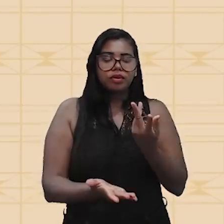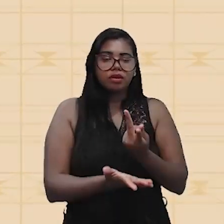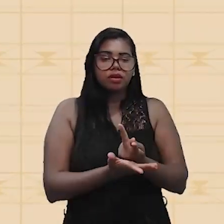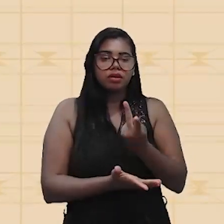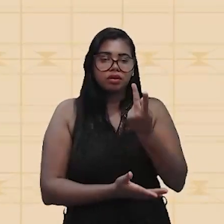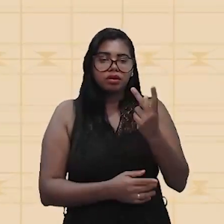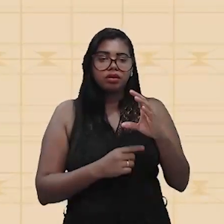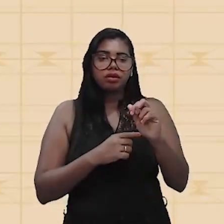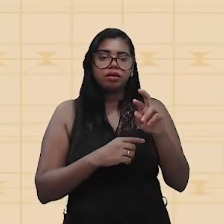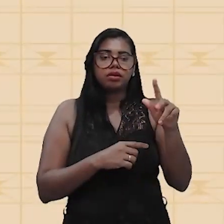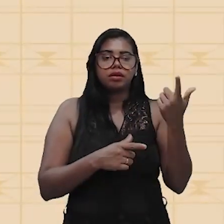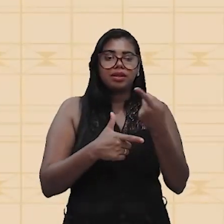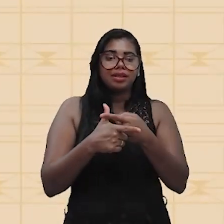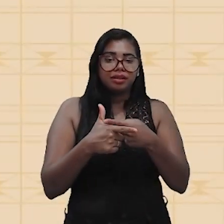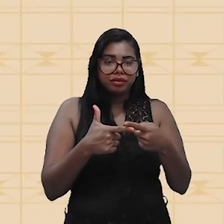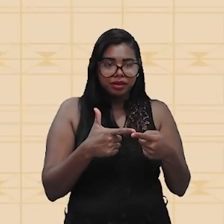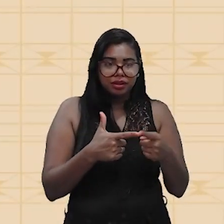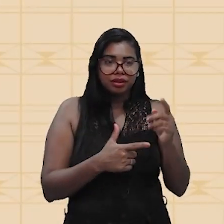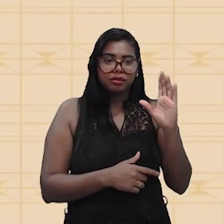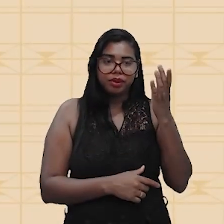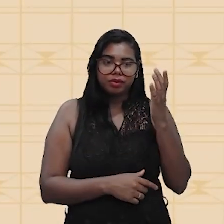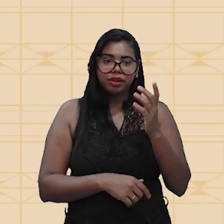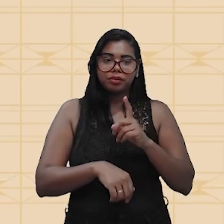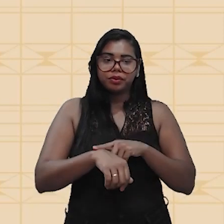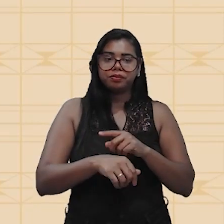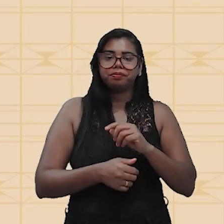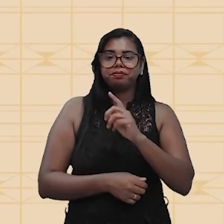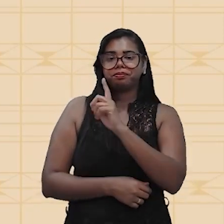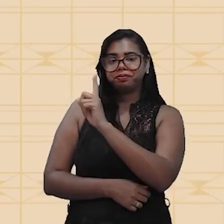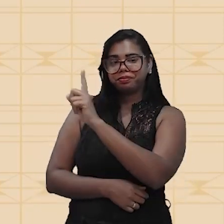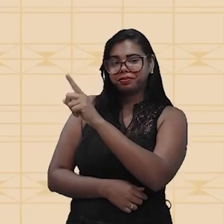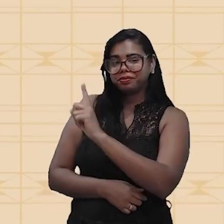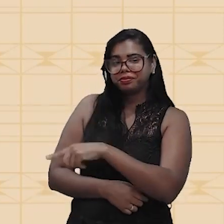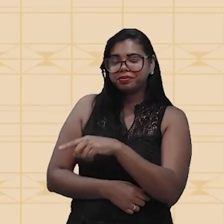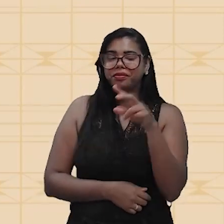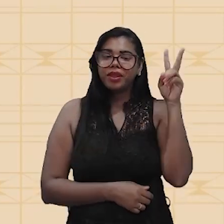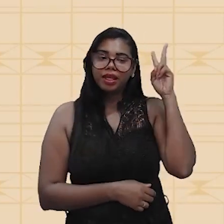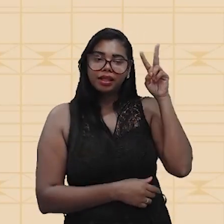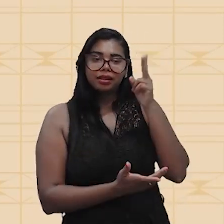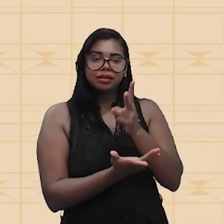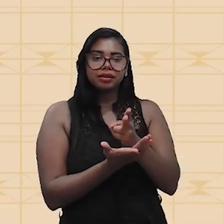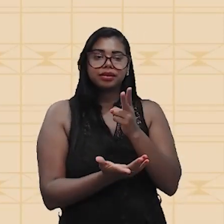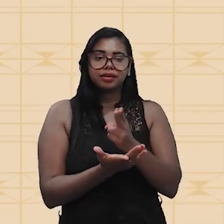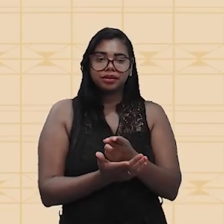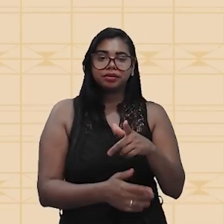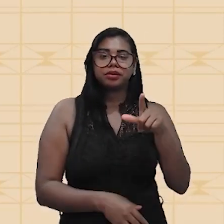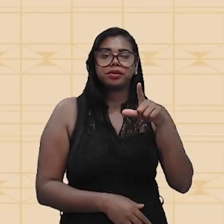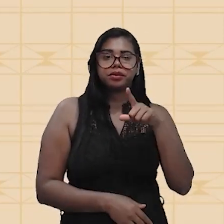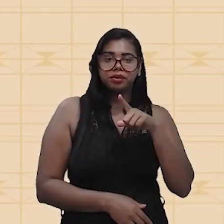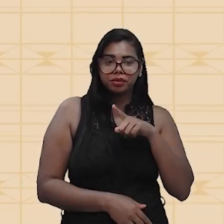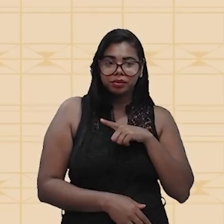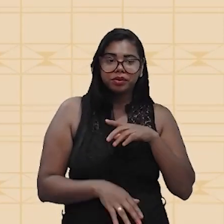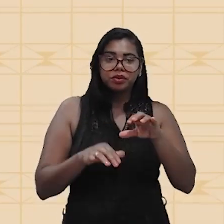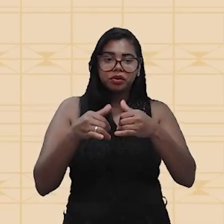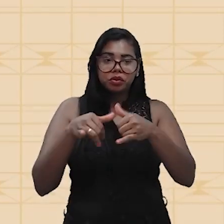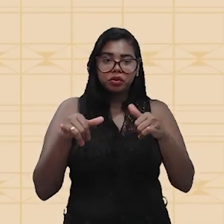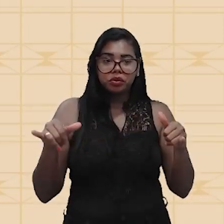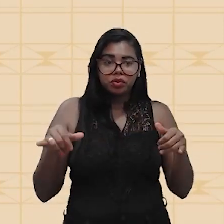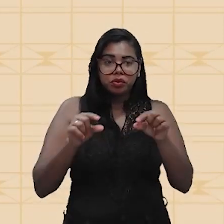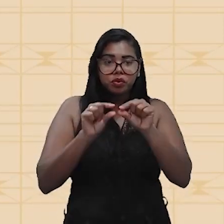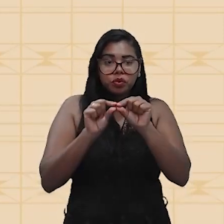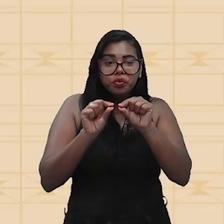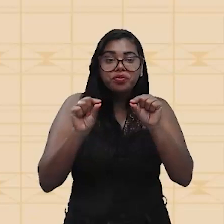dividida pelo tempo, belezinha? Então, lembrando sempre que para ter corrente elétrica, gente precisa de quê? De um fio